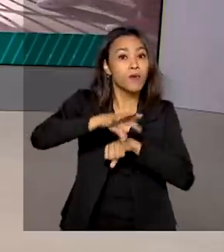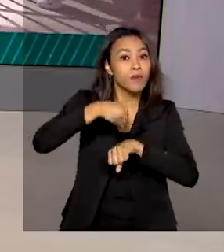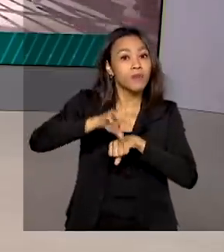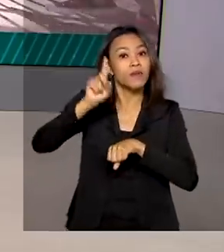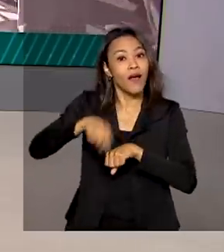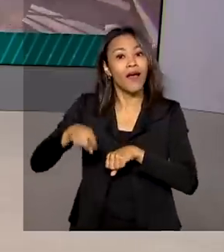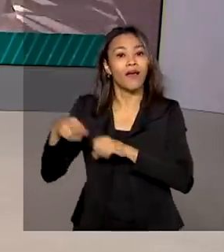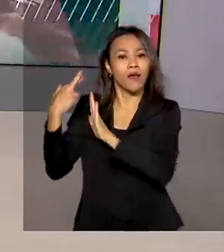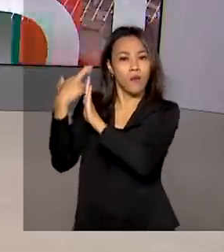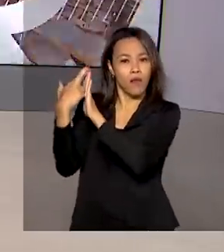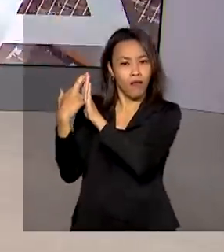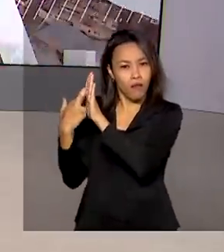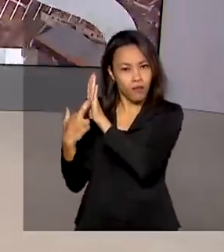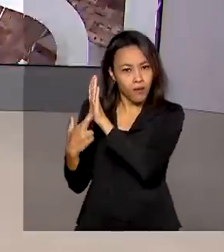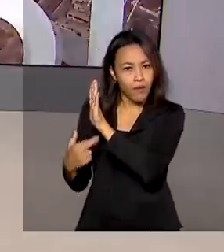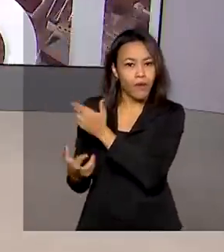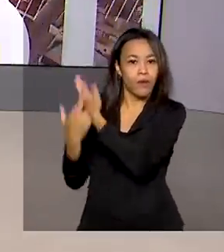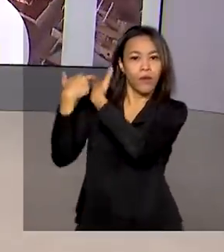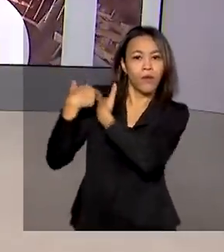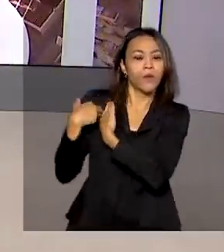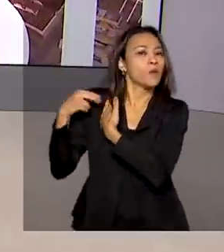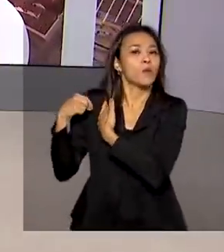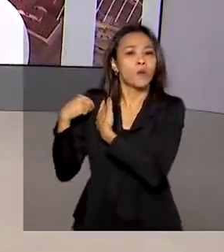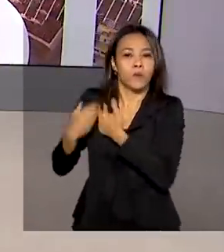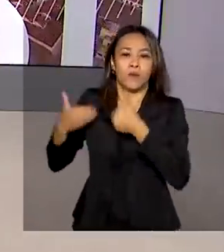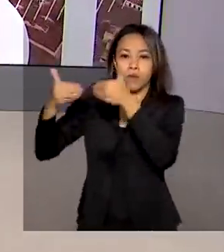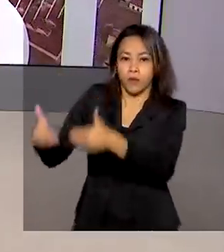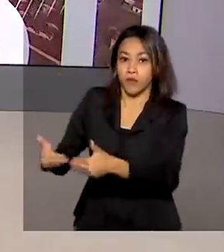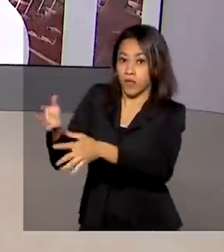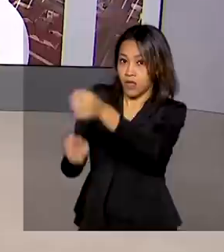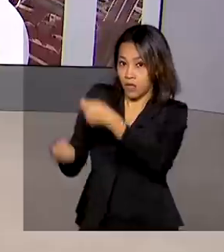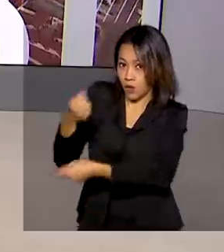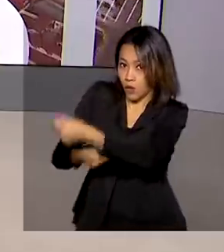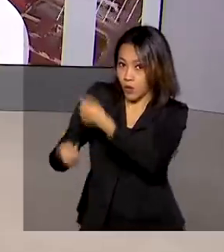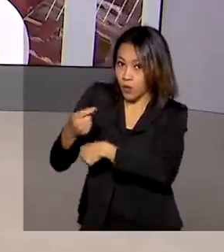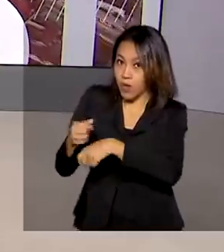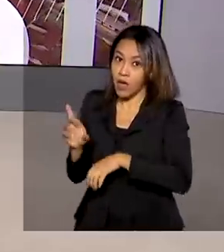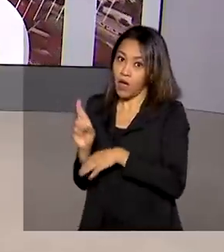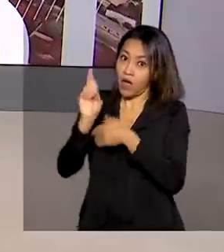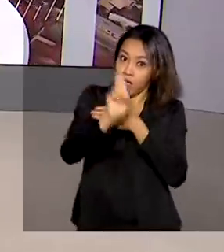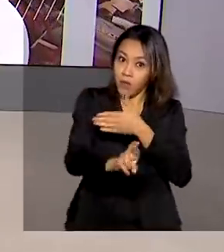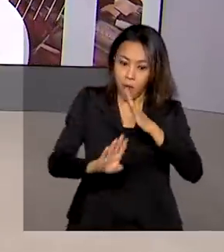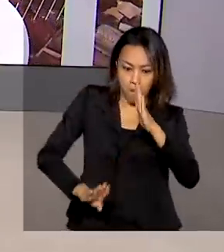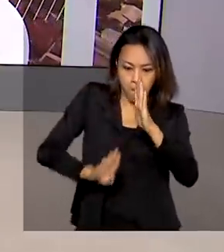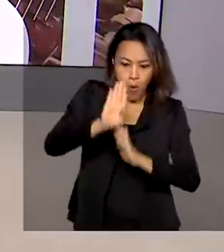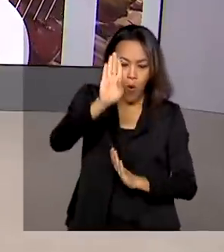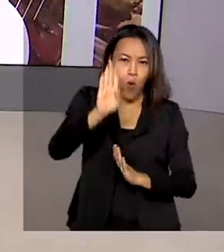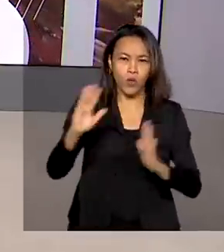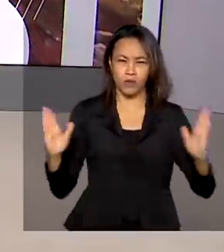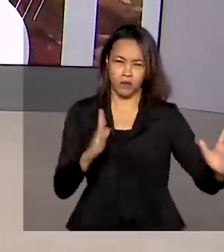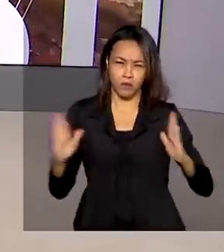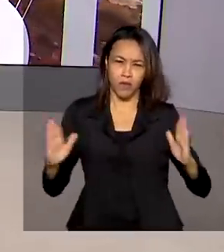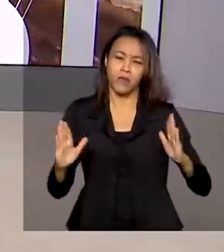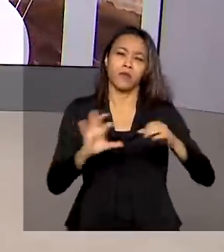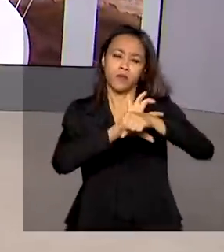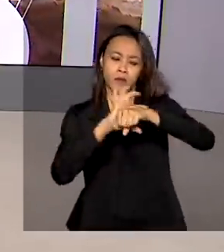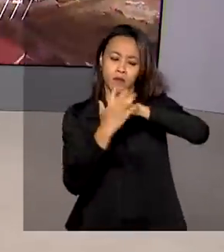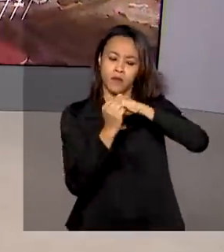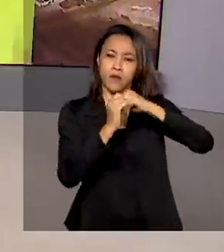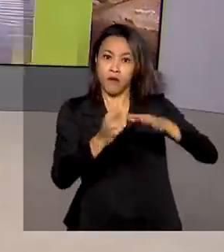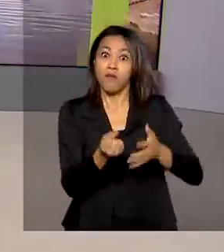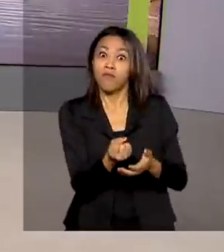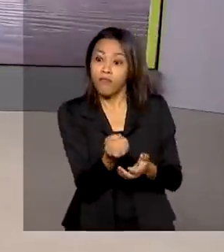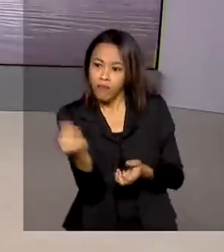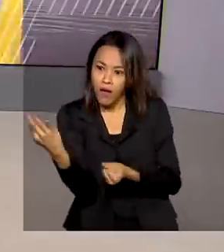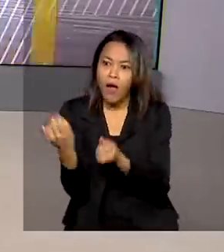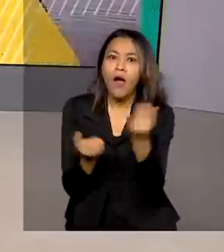boletim anual feito pelo Ministério da Economia. O resultado recorde, durante a pandemia, revela que muita